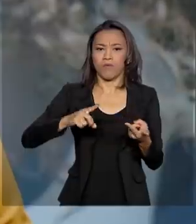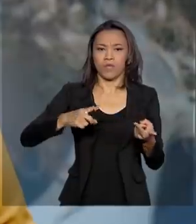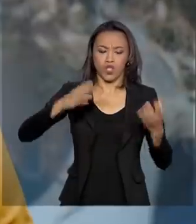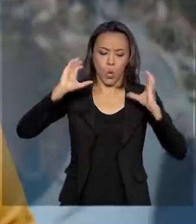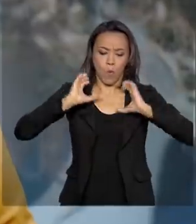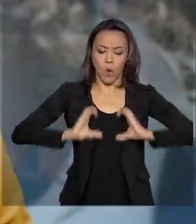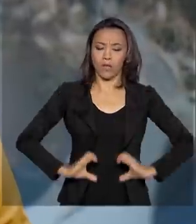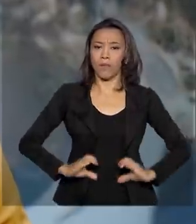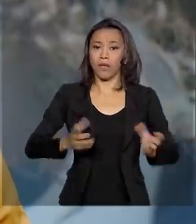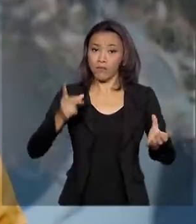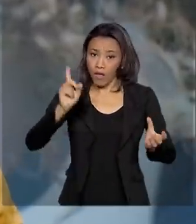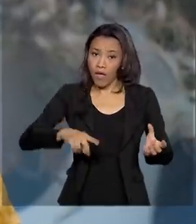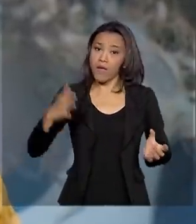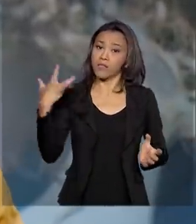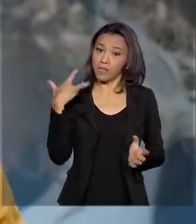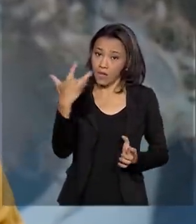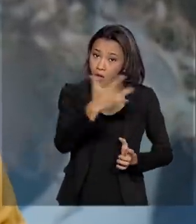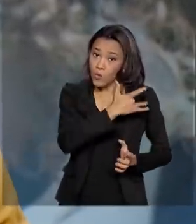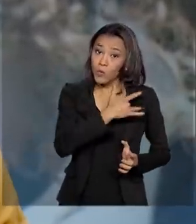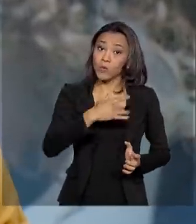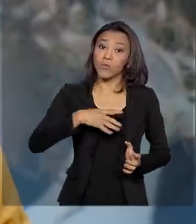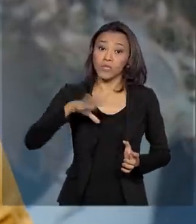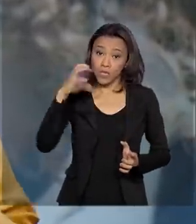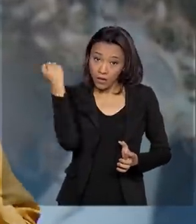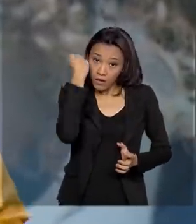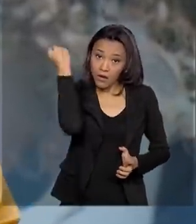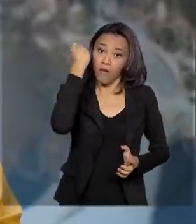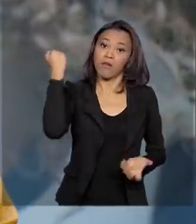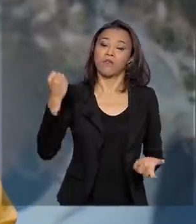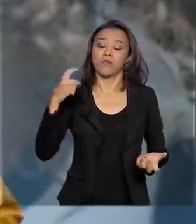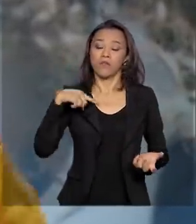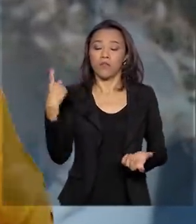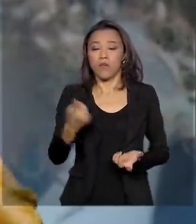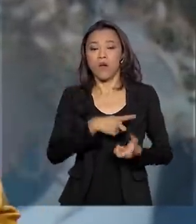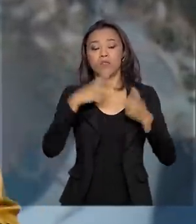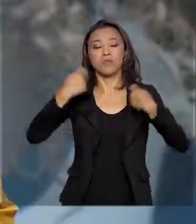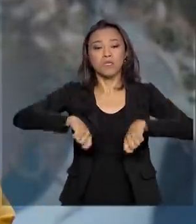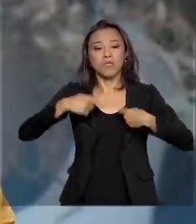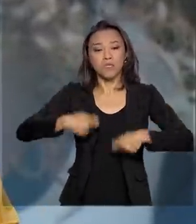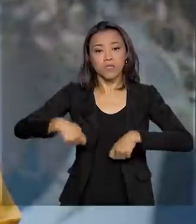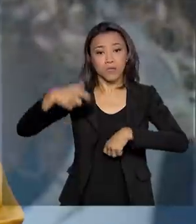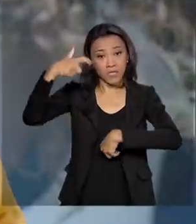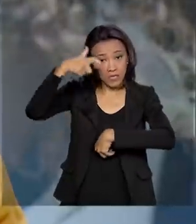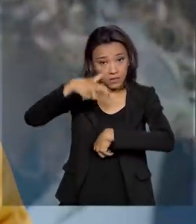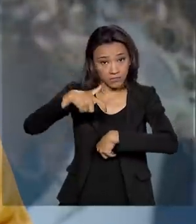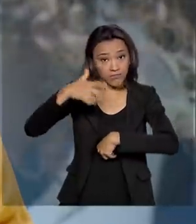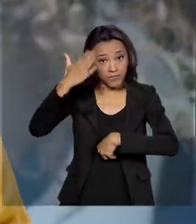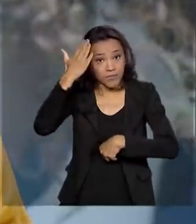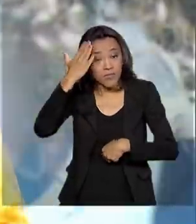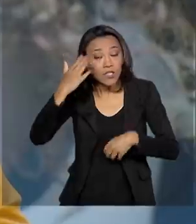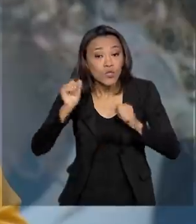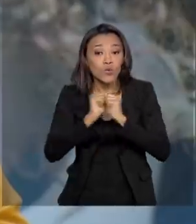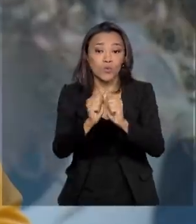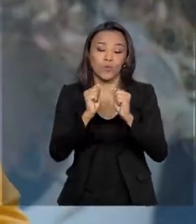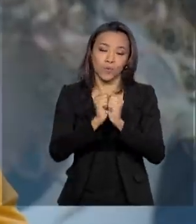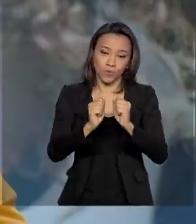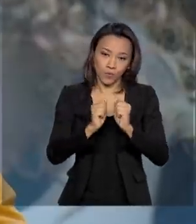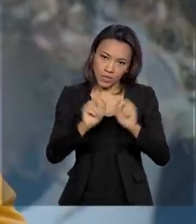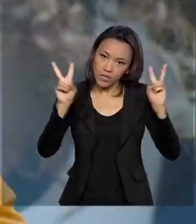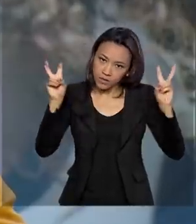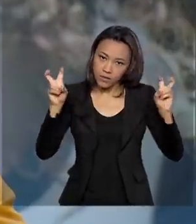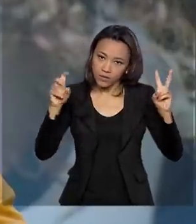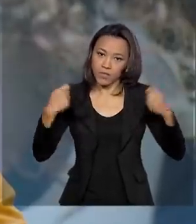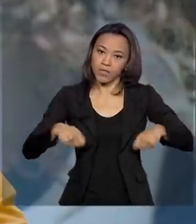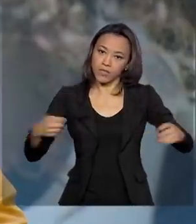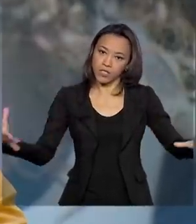é um assunto de saúde pública, é grave. A gente precisa, nesse ponto, gente precisa estar junto. Esse assunto tem que